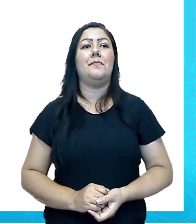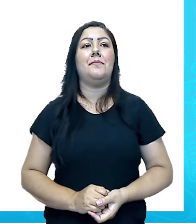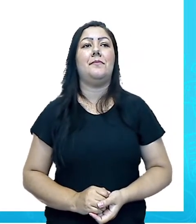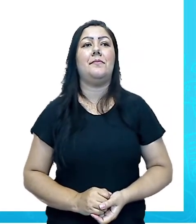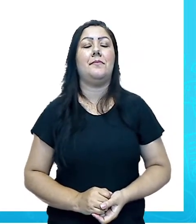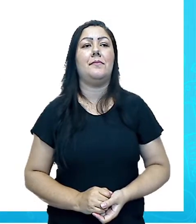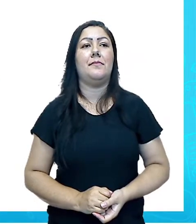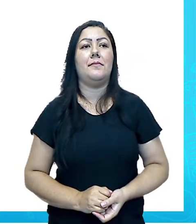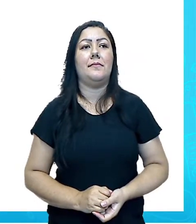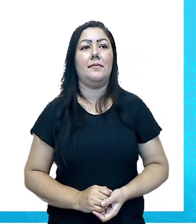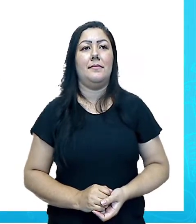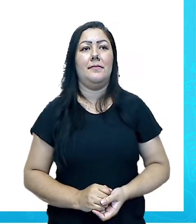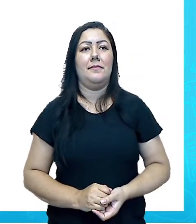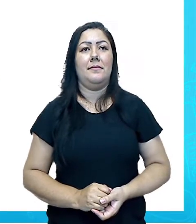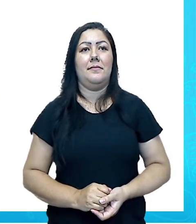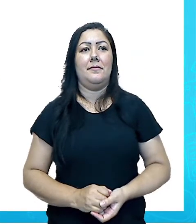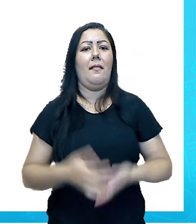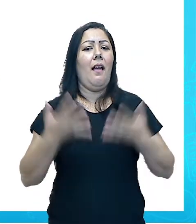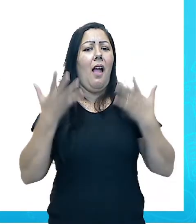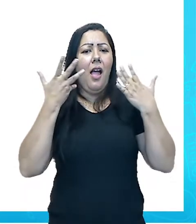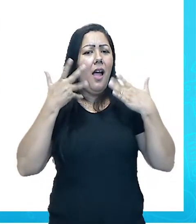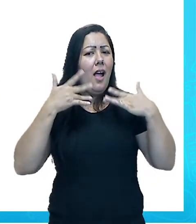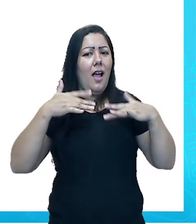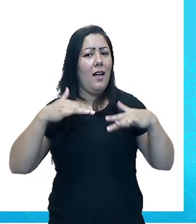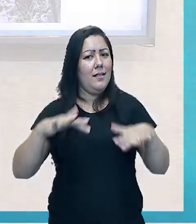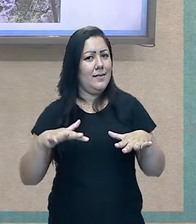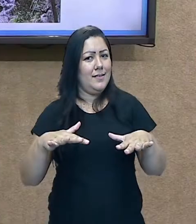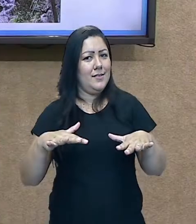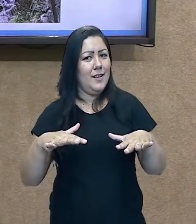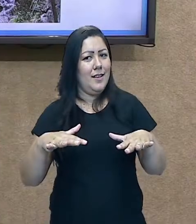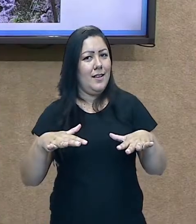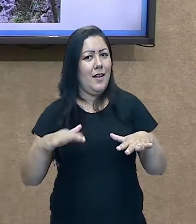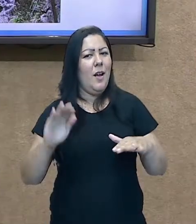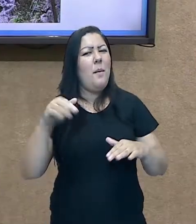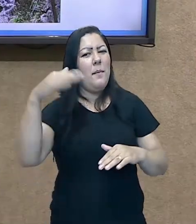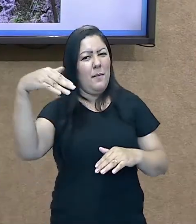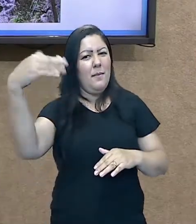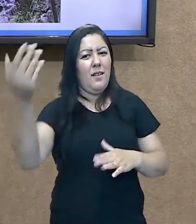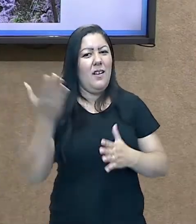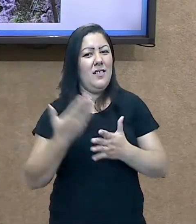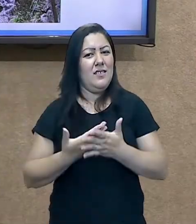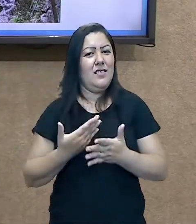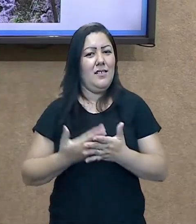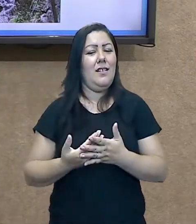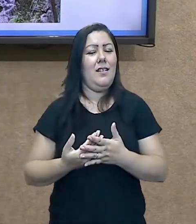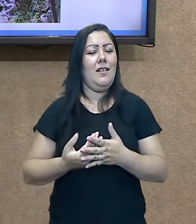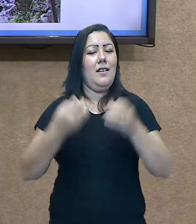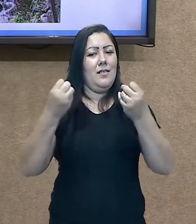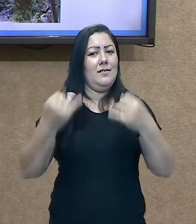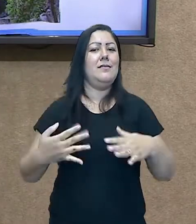Paisagem natural. Na nossa próxima aula, nós vamos aprofundar sobre o tema.